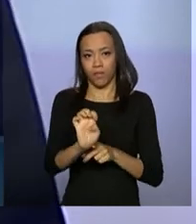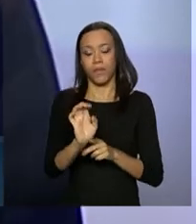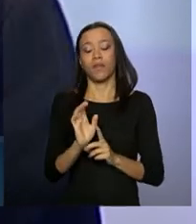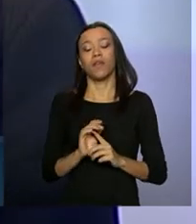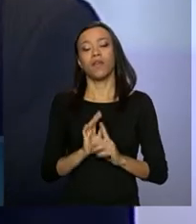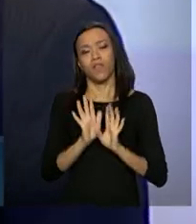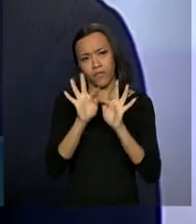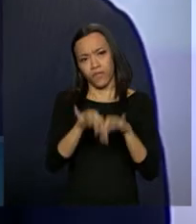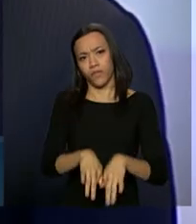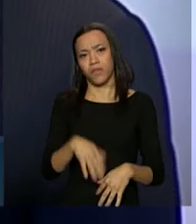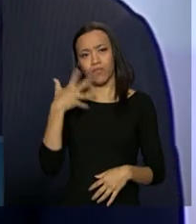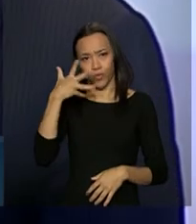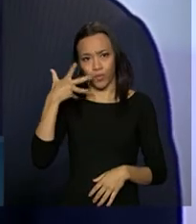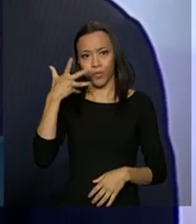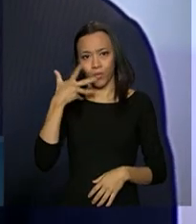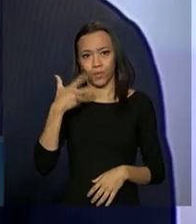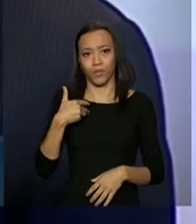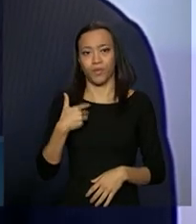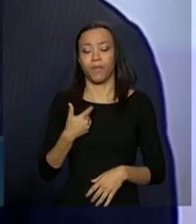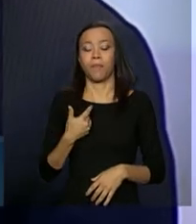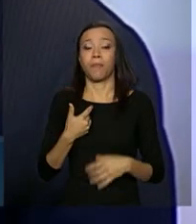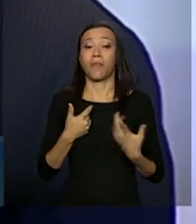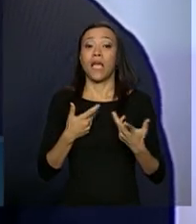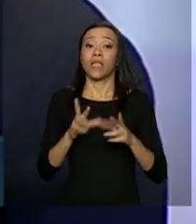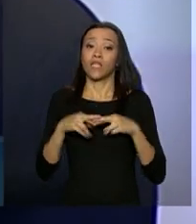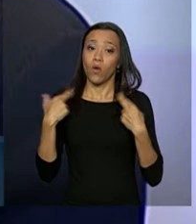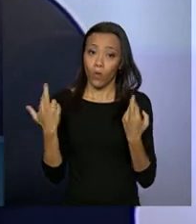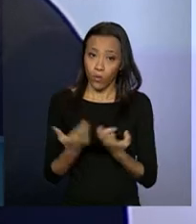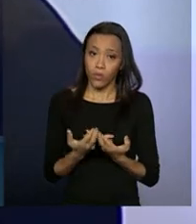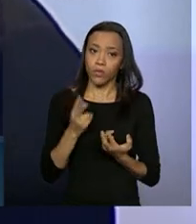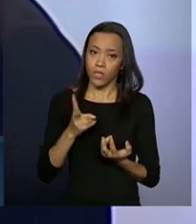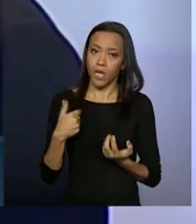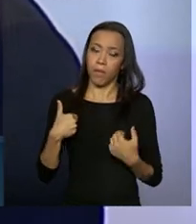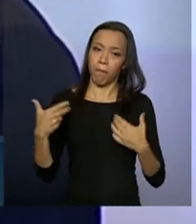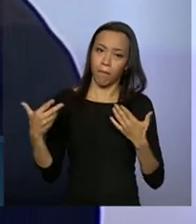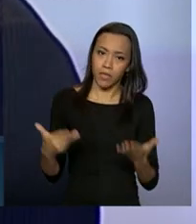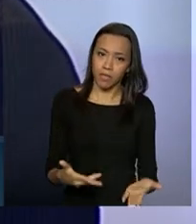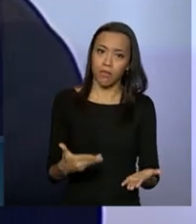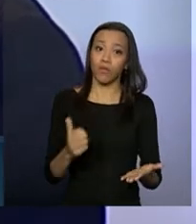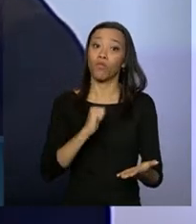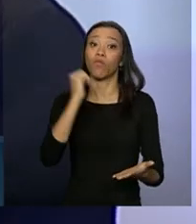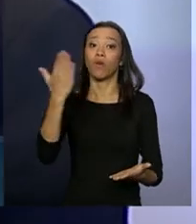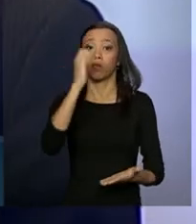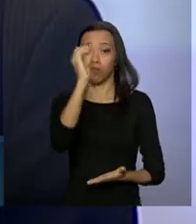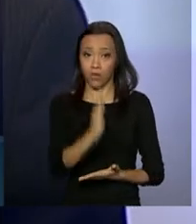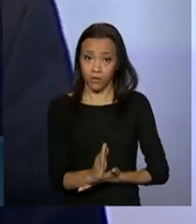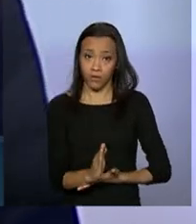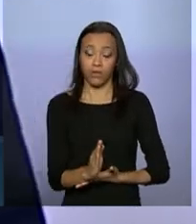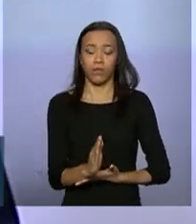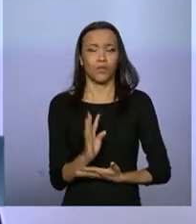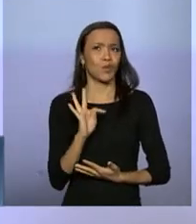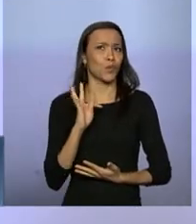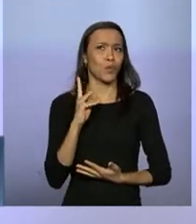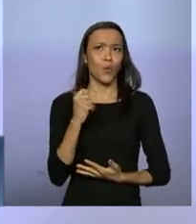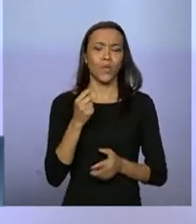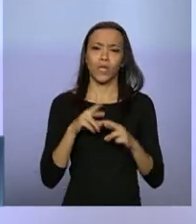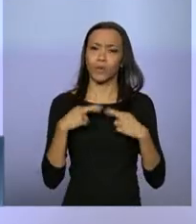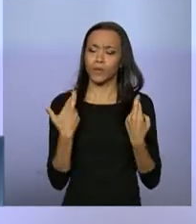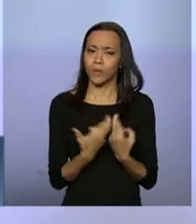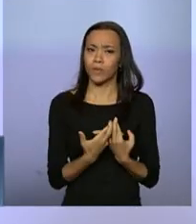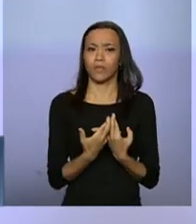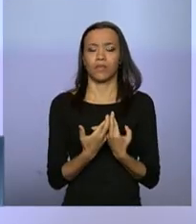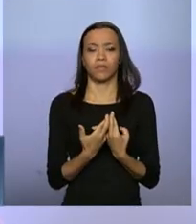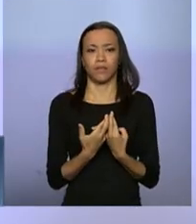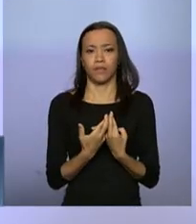para terminar, repetir aquilo que o Camargo disse, nas reuniões que temos participado internacionalmente, em todas elas, há uma,